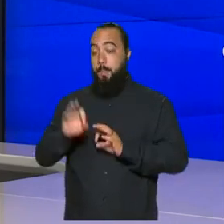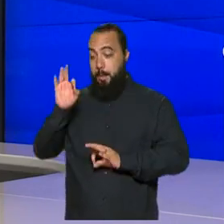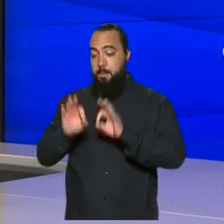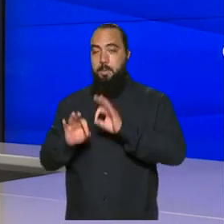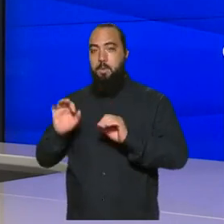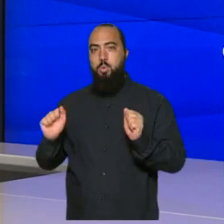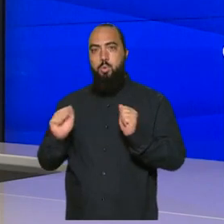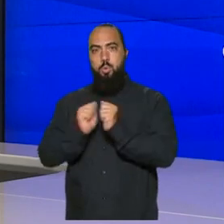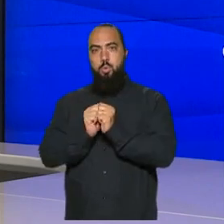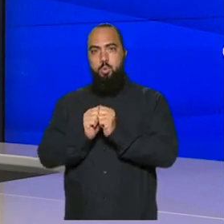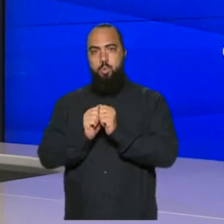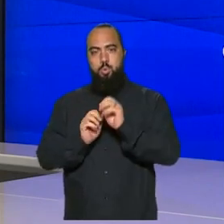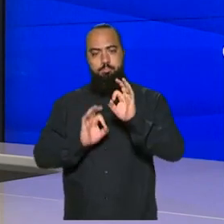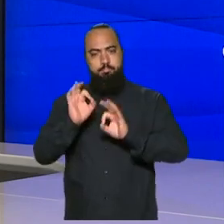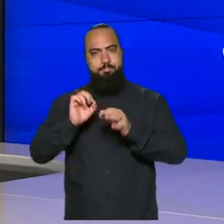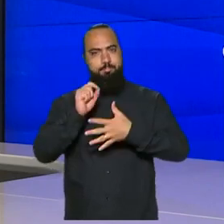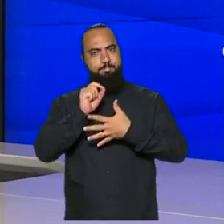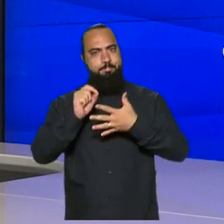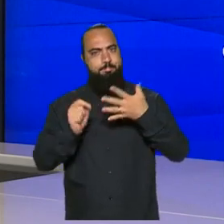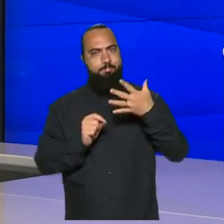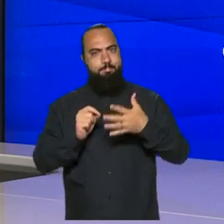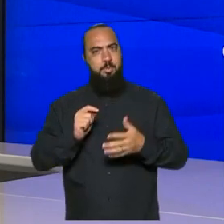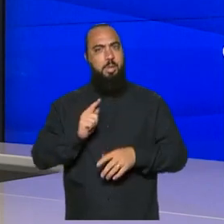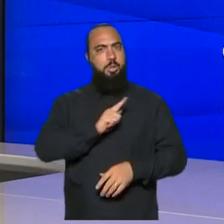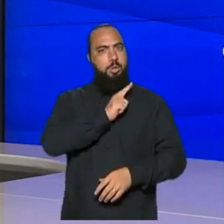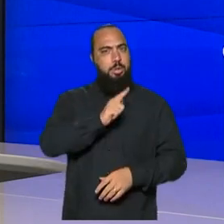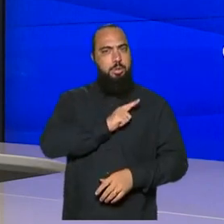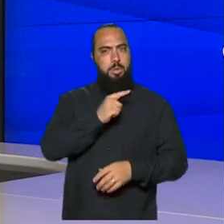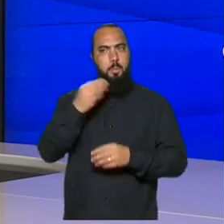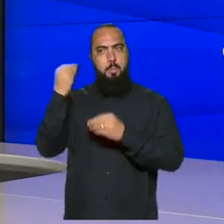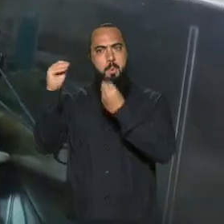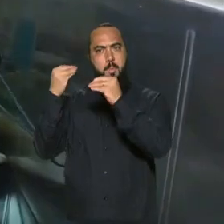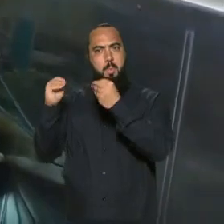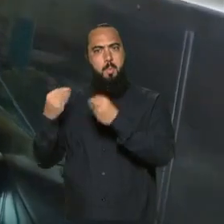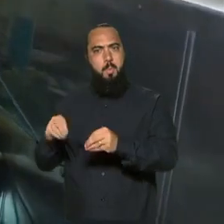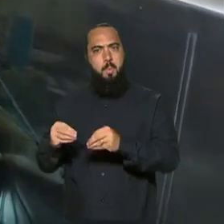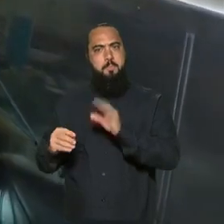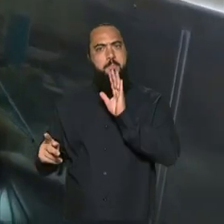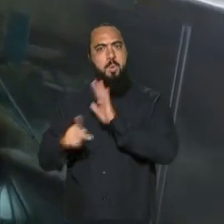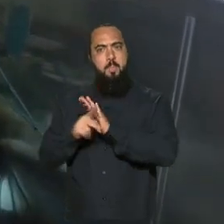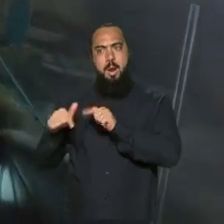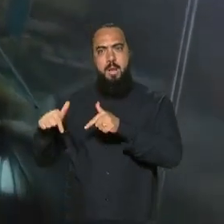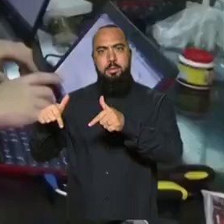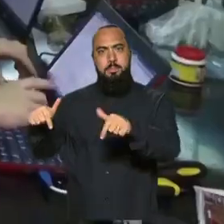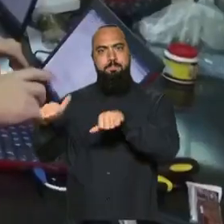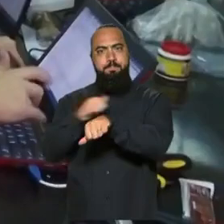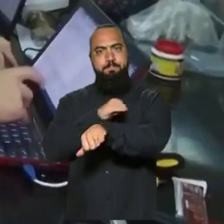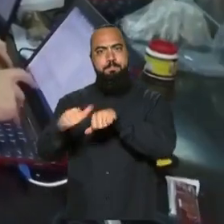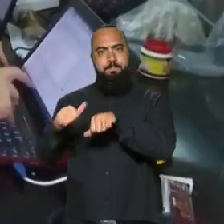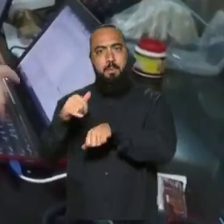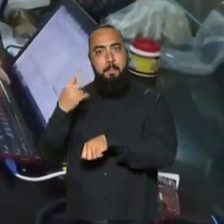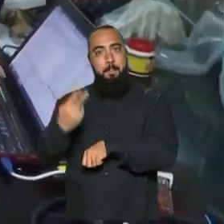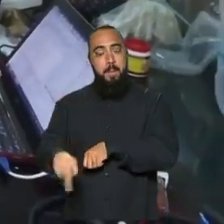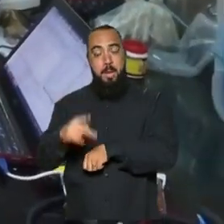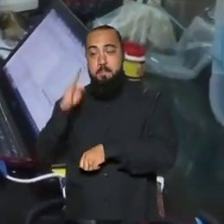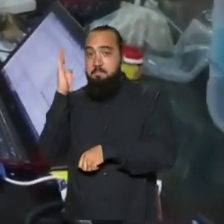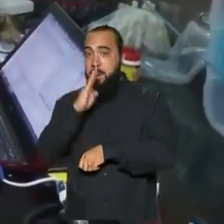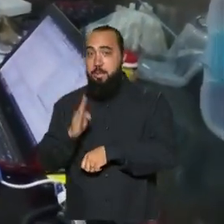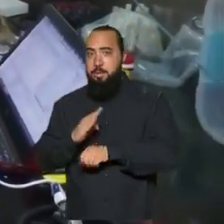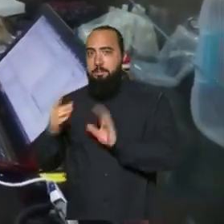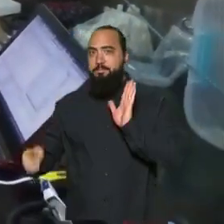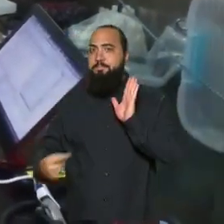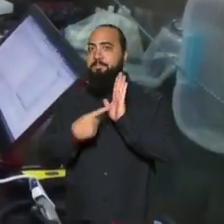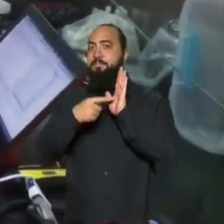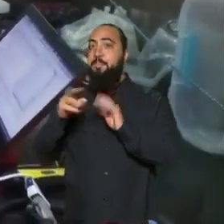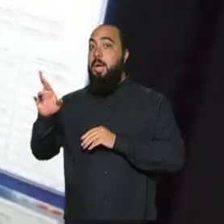conjunto de instrumentos de gestão e de implementação para ações estratégicas no Brasil que vão atingir